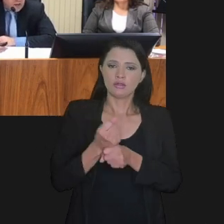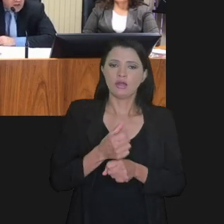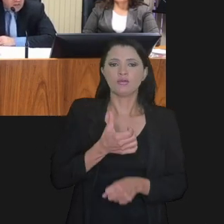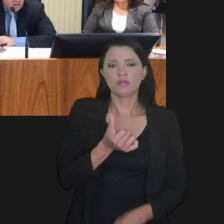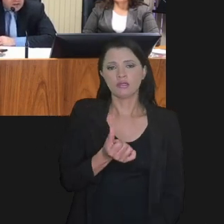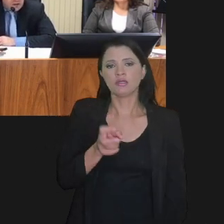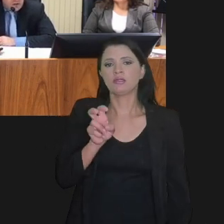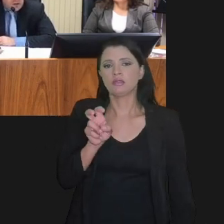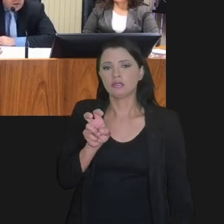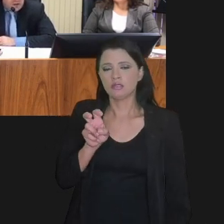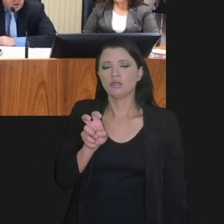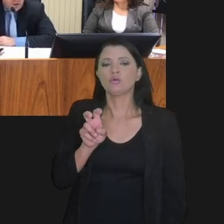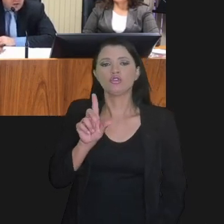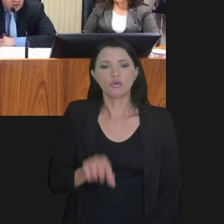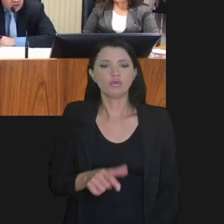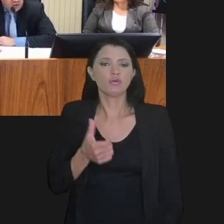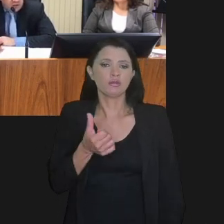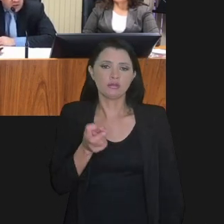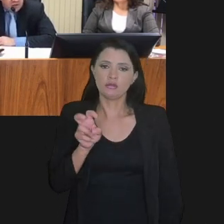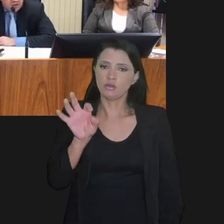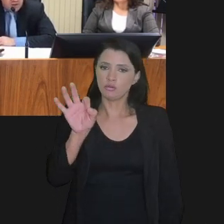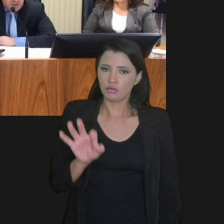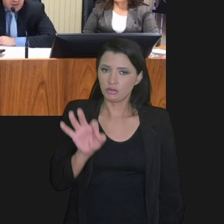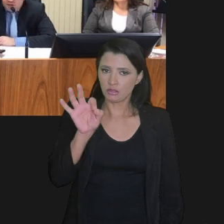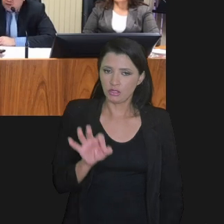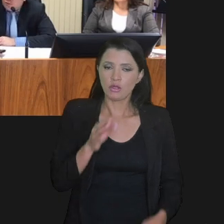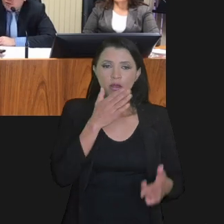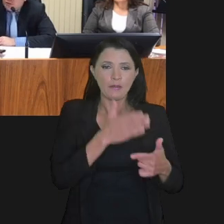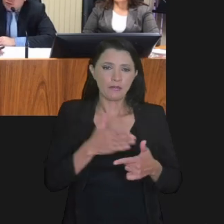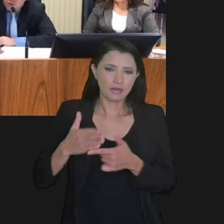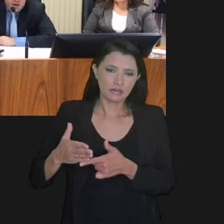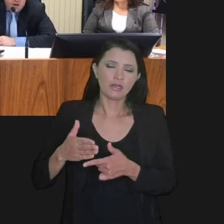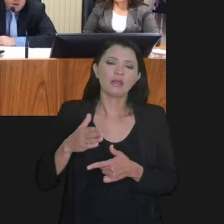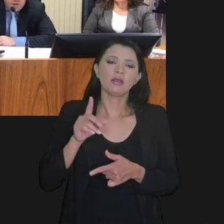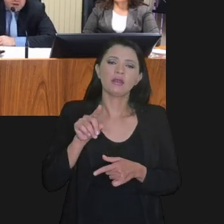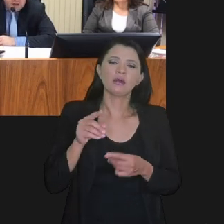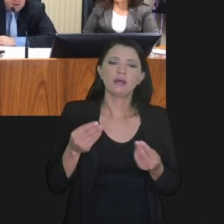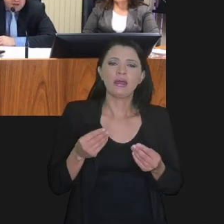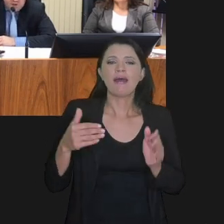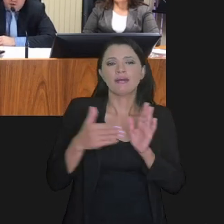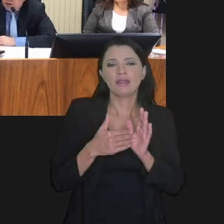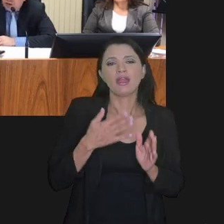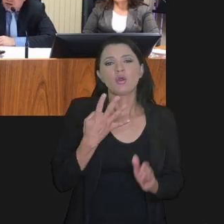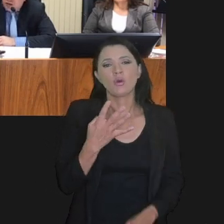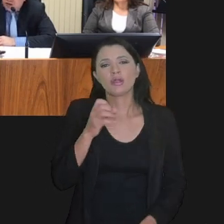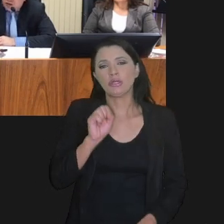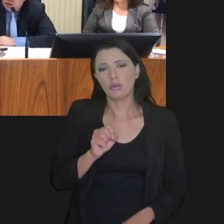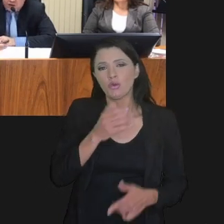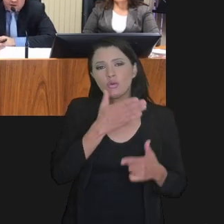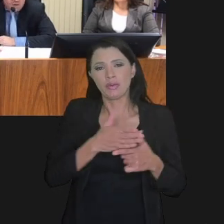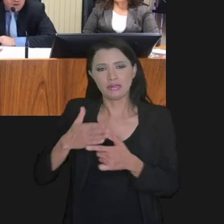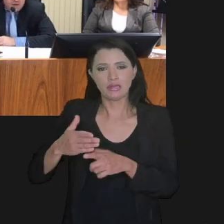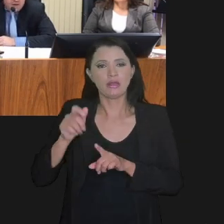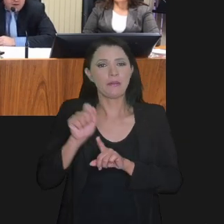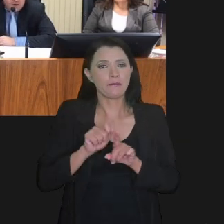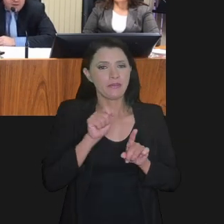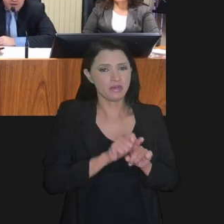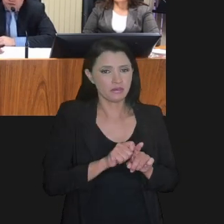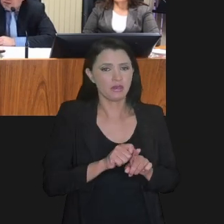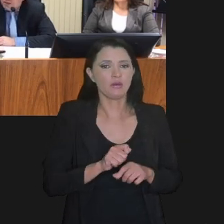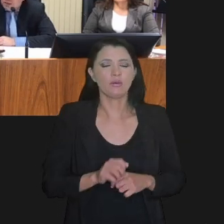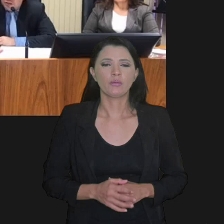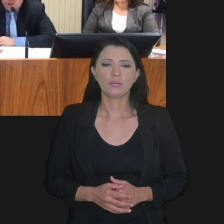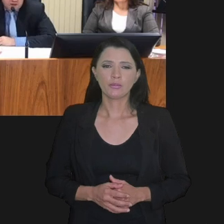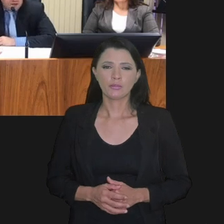e o saldo com redução de 65% com parcelas de até 48